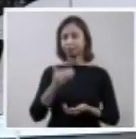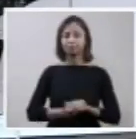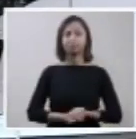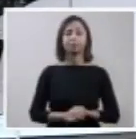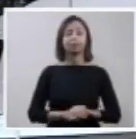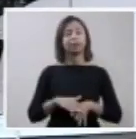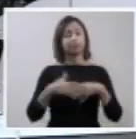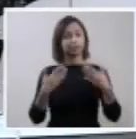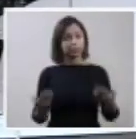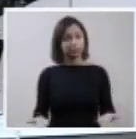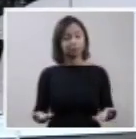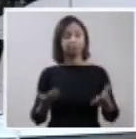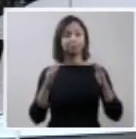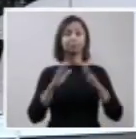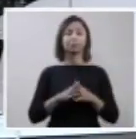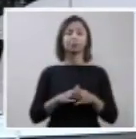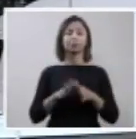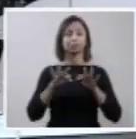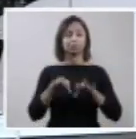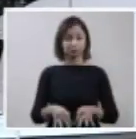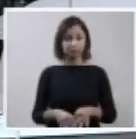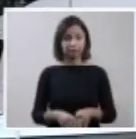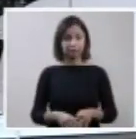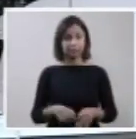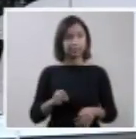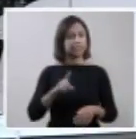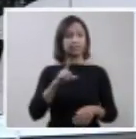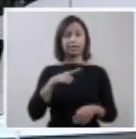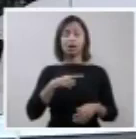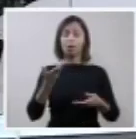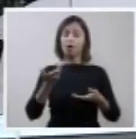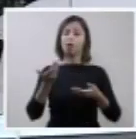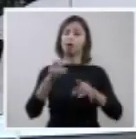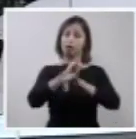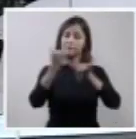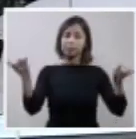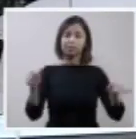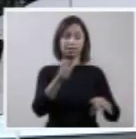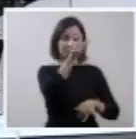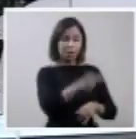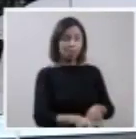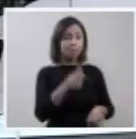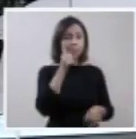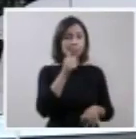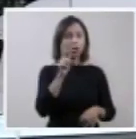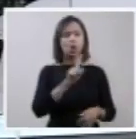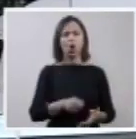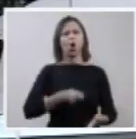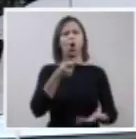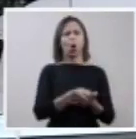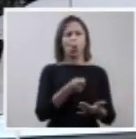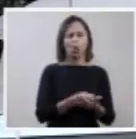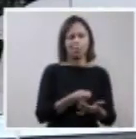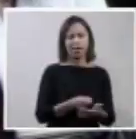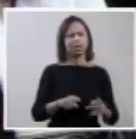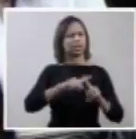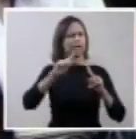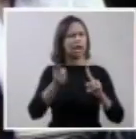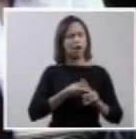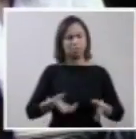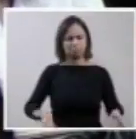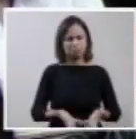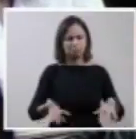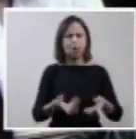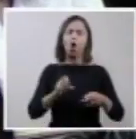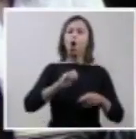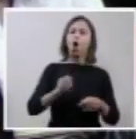Por fim, relembrando que nenhuma mulher será obrigada a antecipar o parto e garantindo aquelas que desejarem manter a gestação,